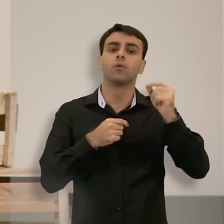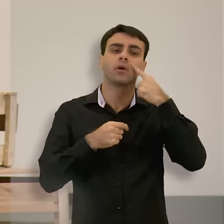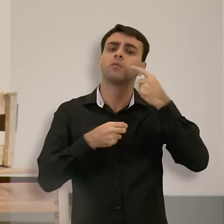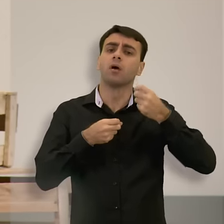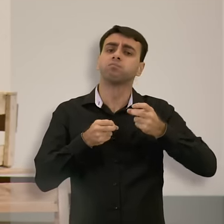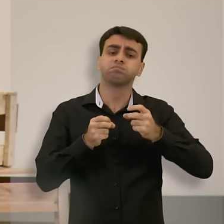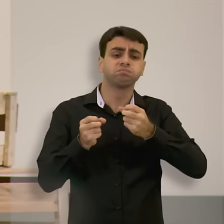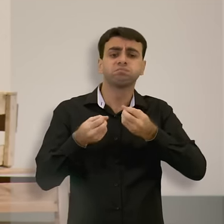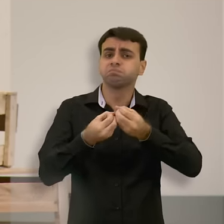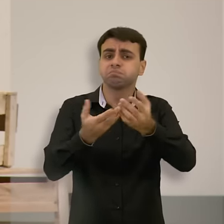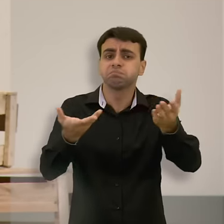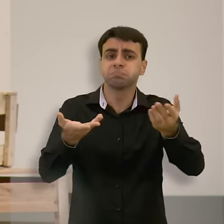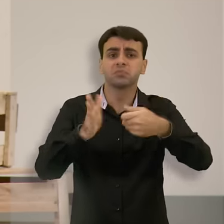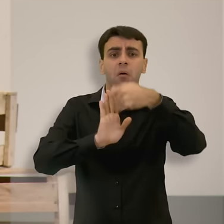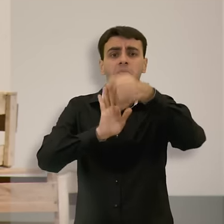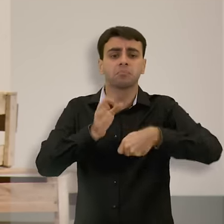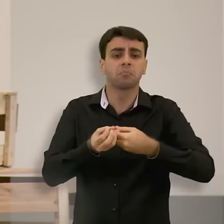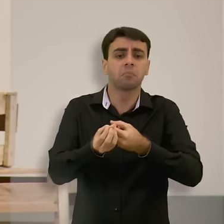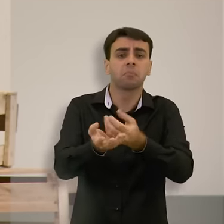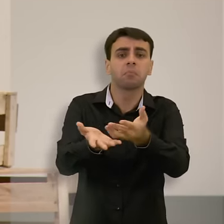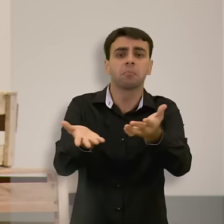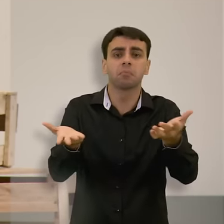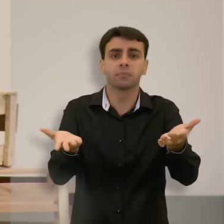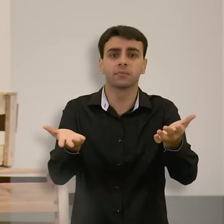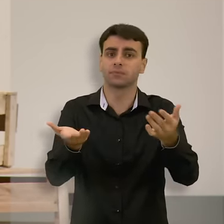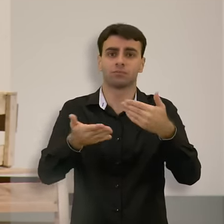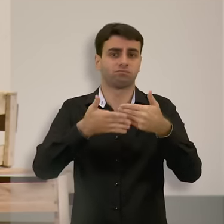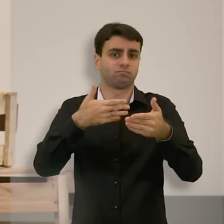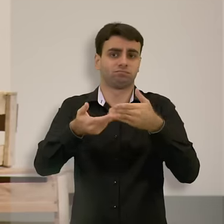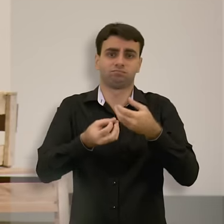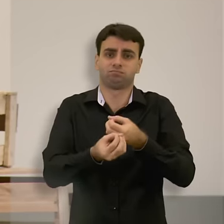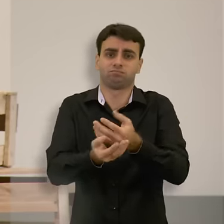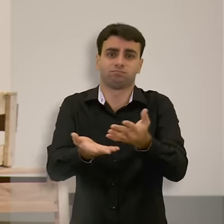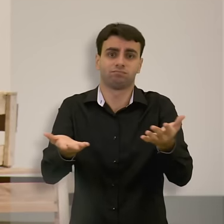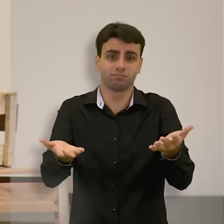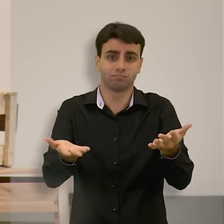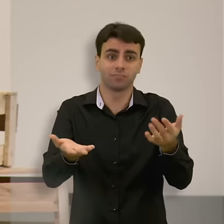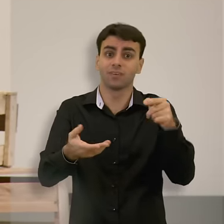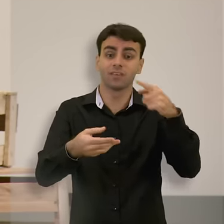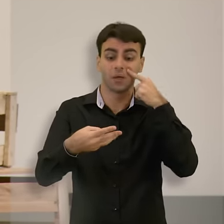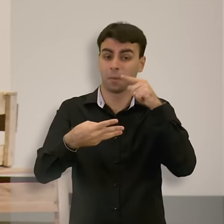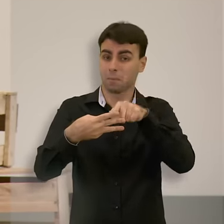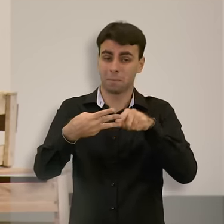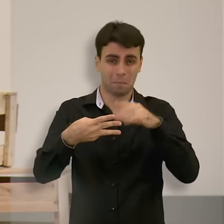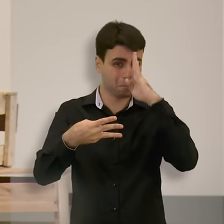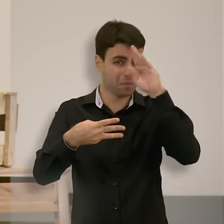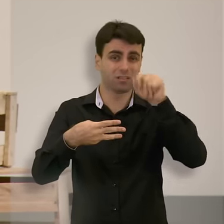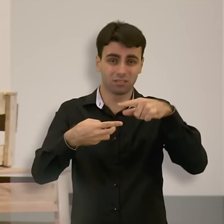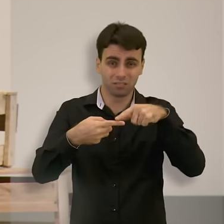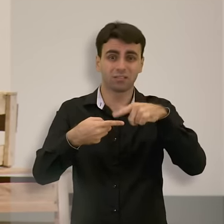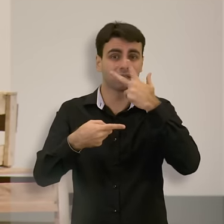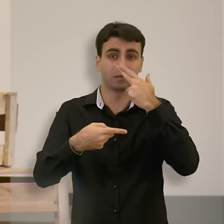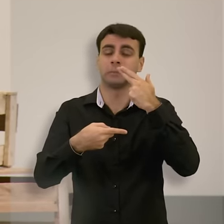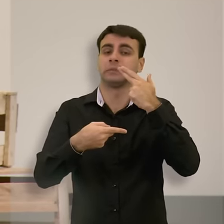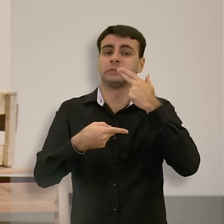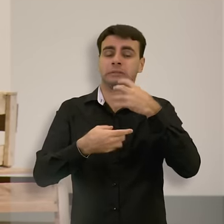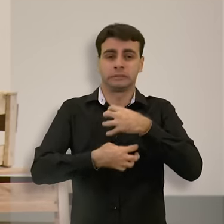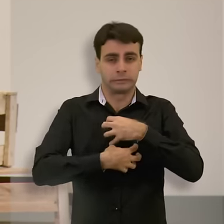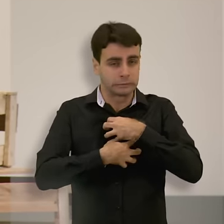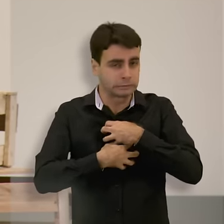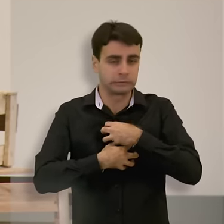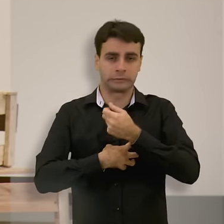passam esses medicamentos ou de ansiedade de forma indiscriminada e eles provocam três coisas. Dependência química,